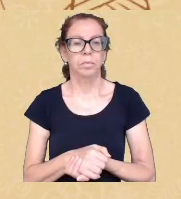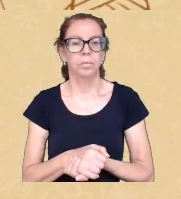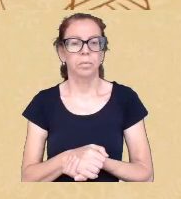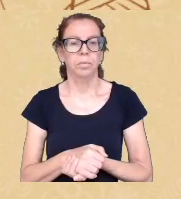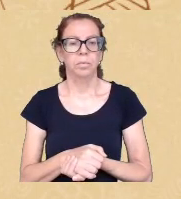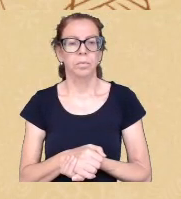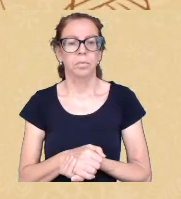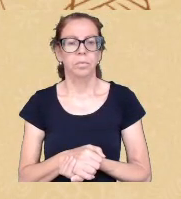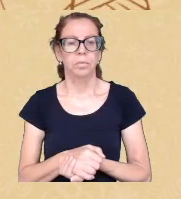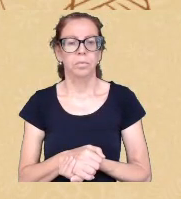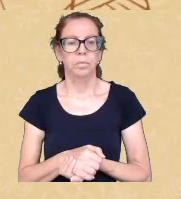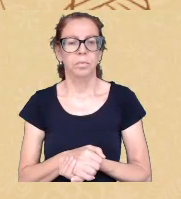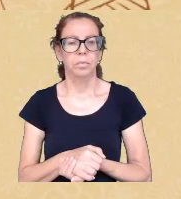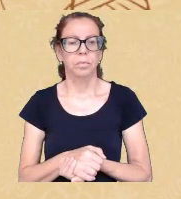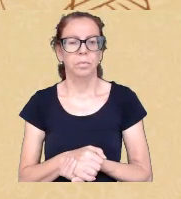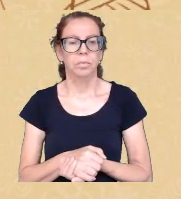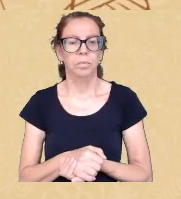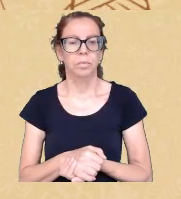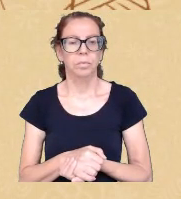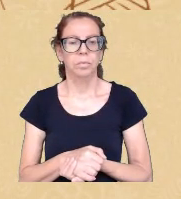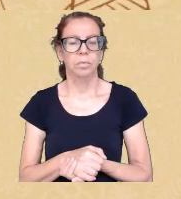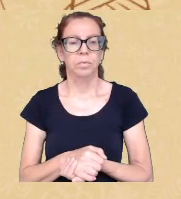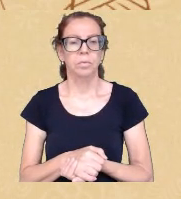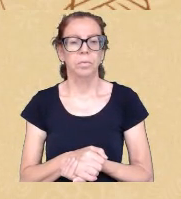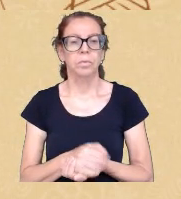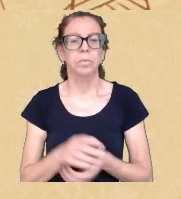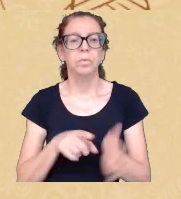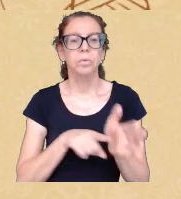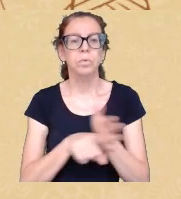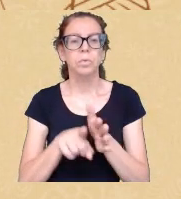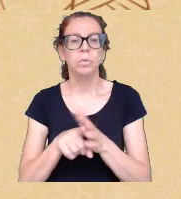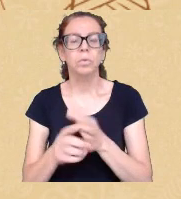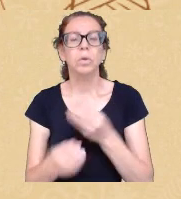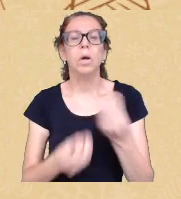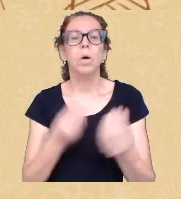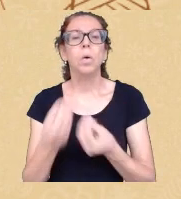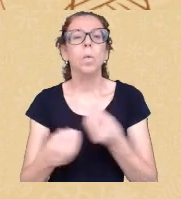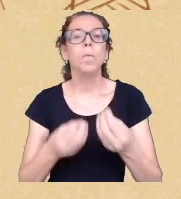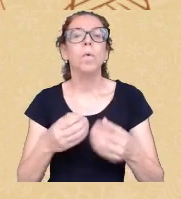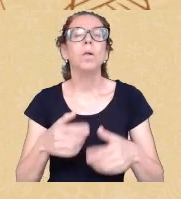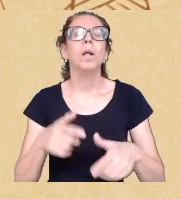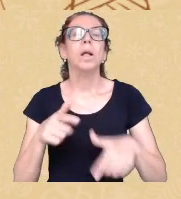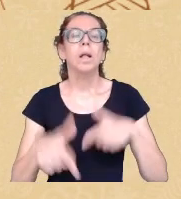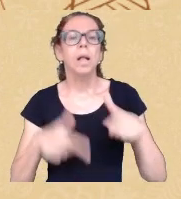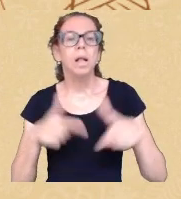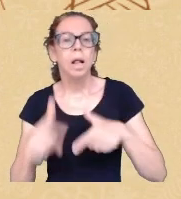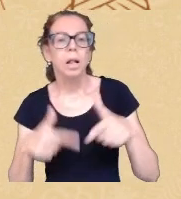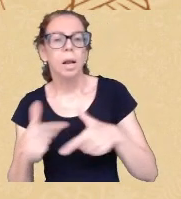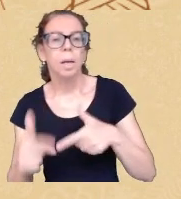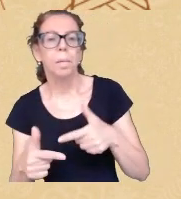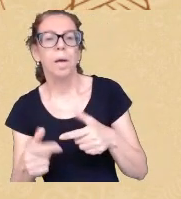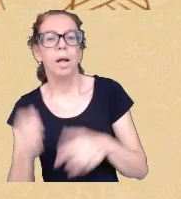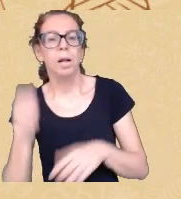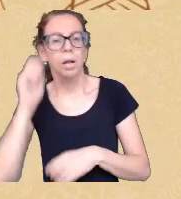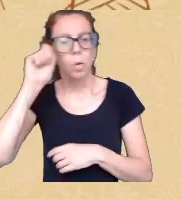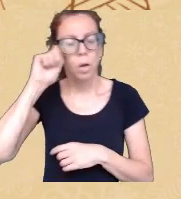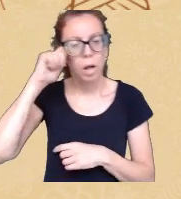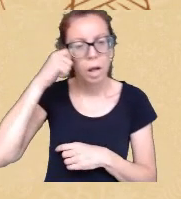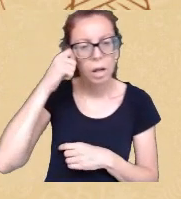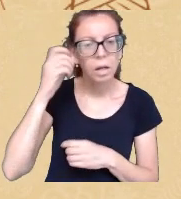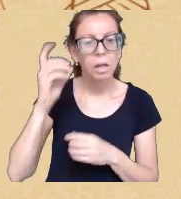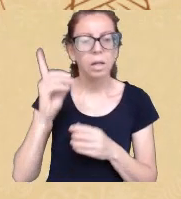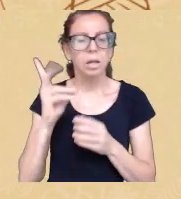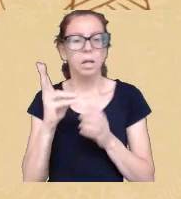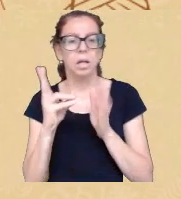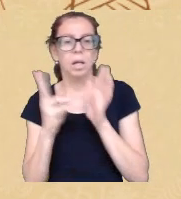como vocês trabalham essas epistemologias negras indígenas na universidade na pesquisa